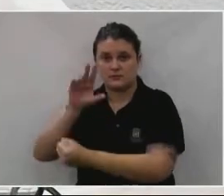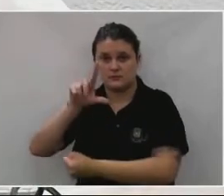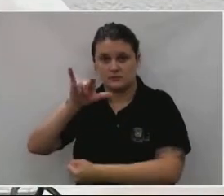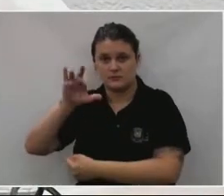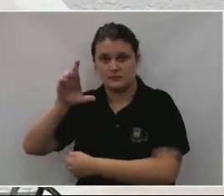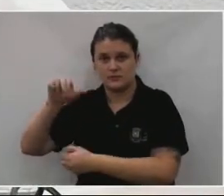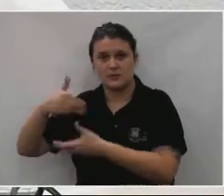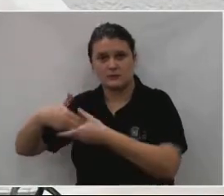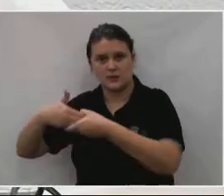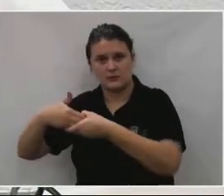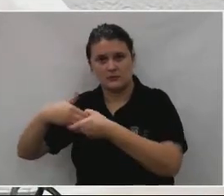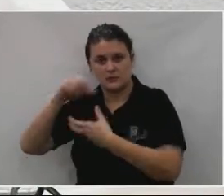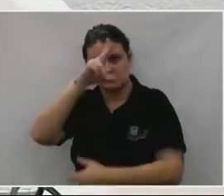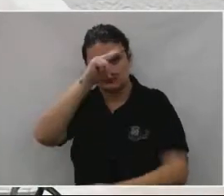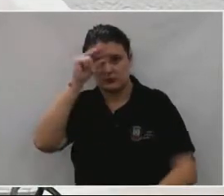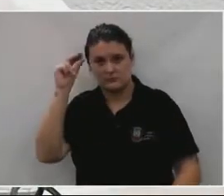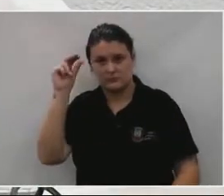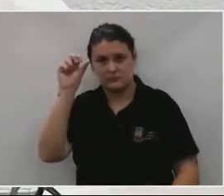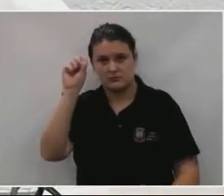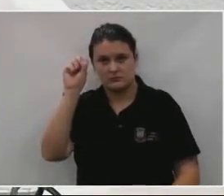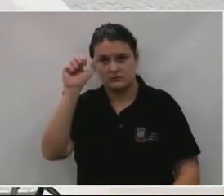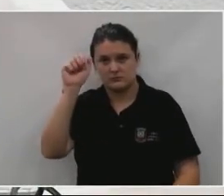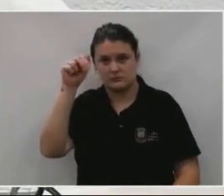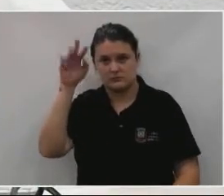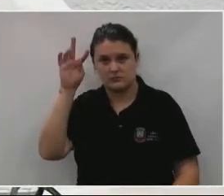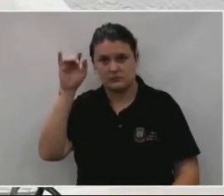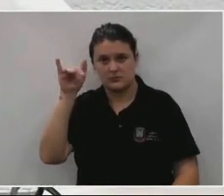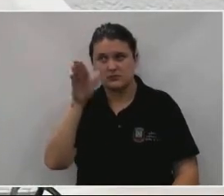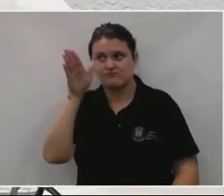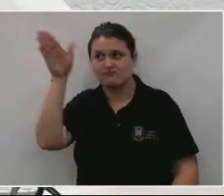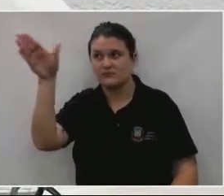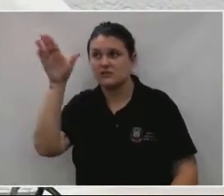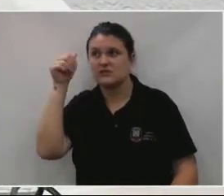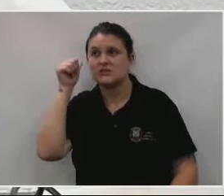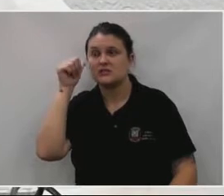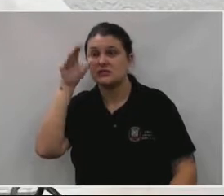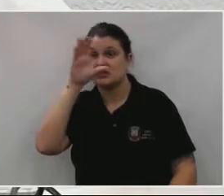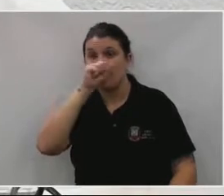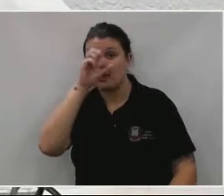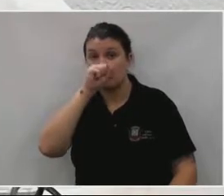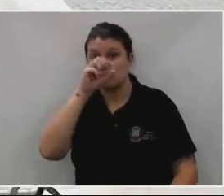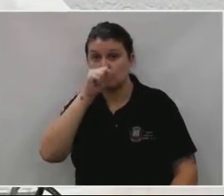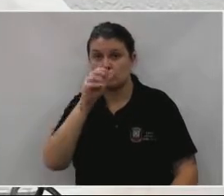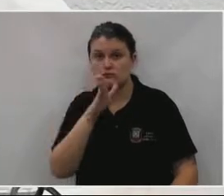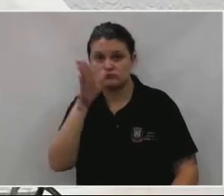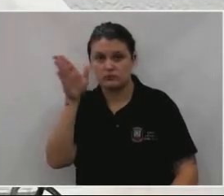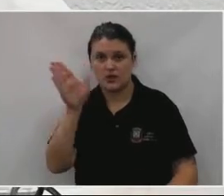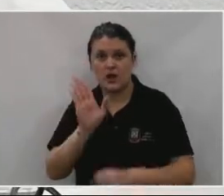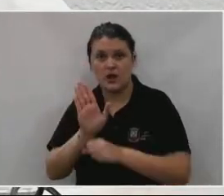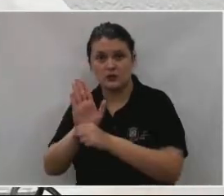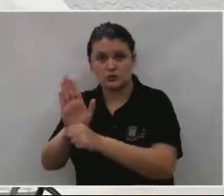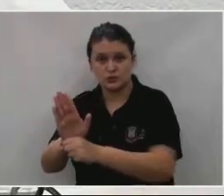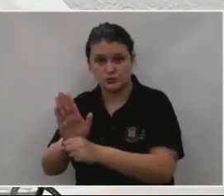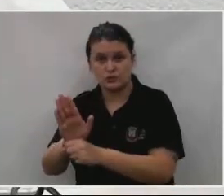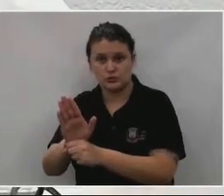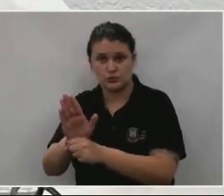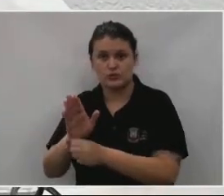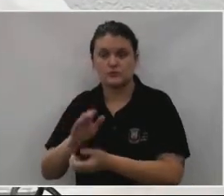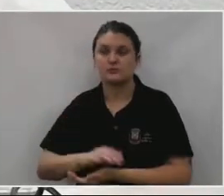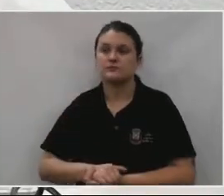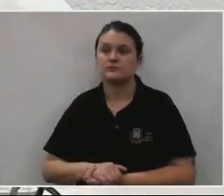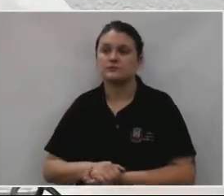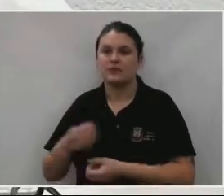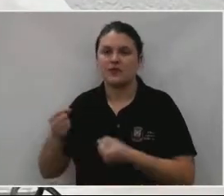Quero parabenizar o Santinho que esteve no sábado lá na comunidade, ajudou a descarregar